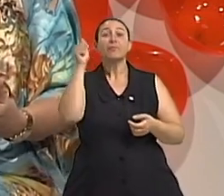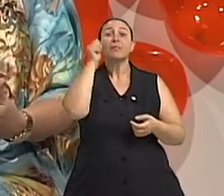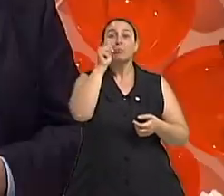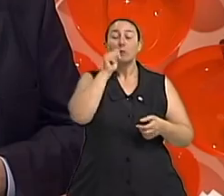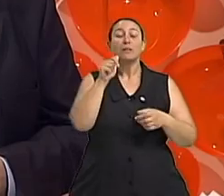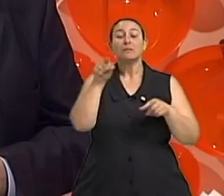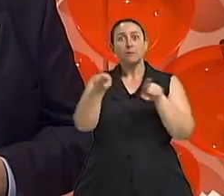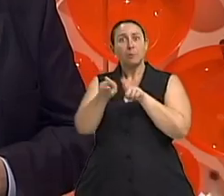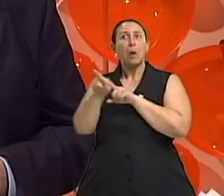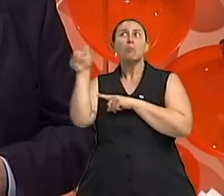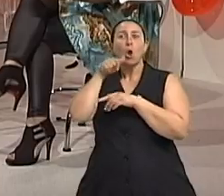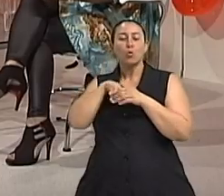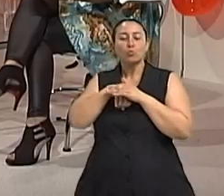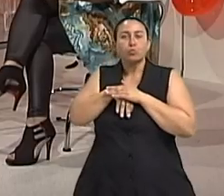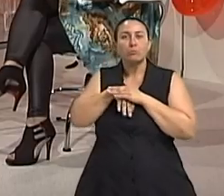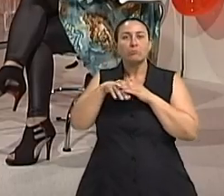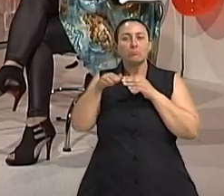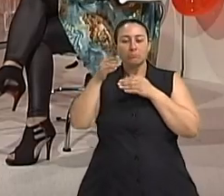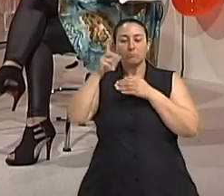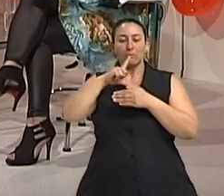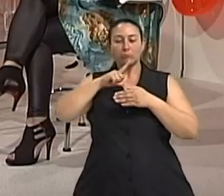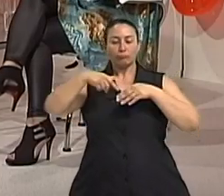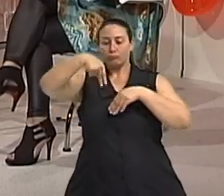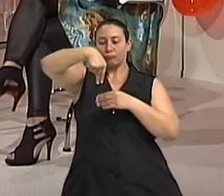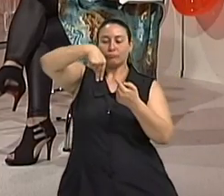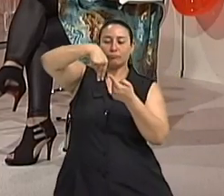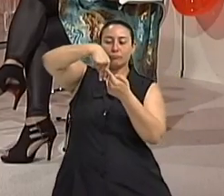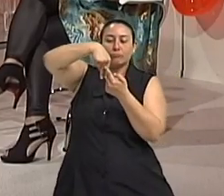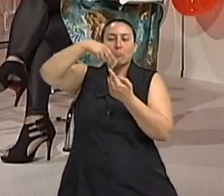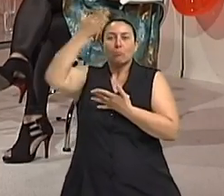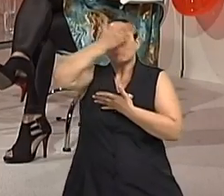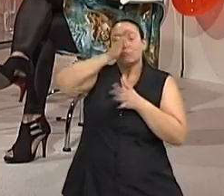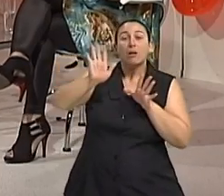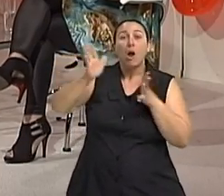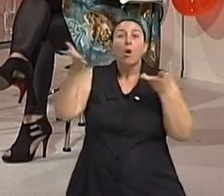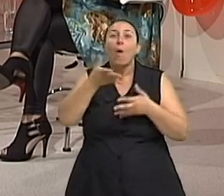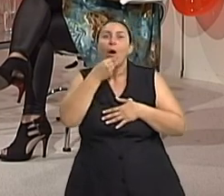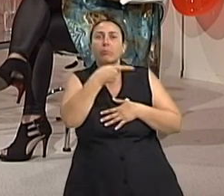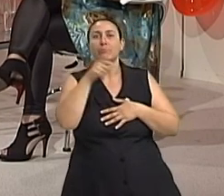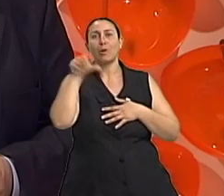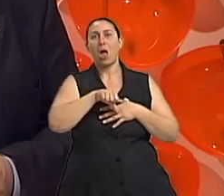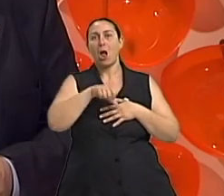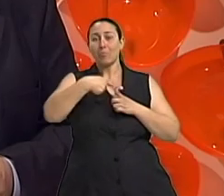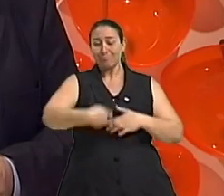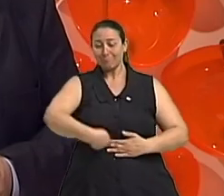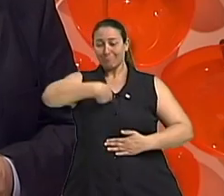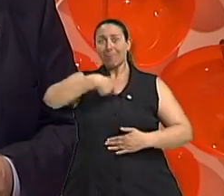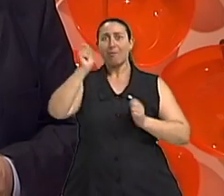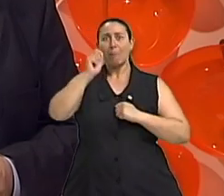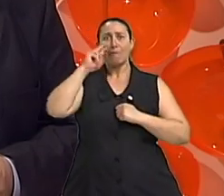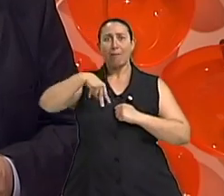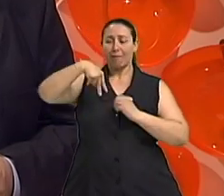entende? então é mais visível a perda da urina para os homens e estas situações masculinas tem